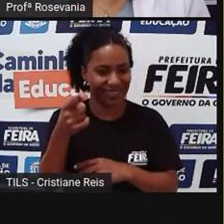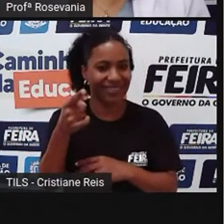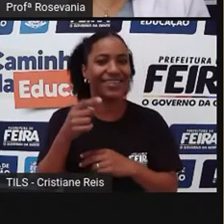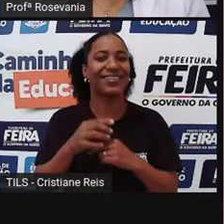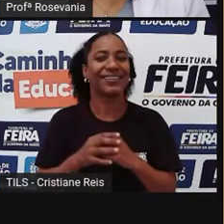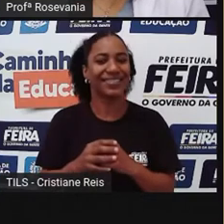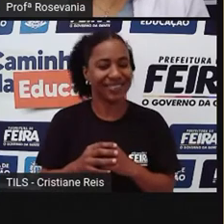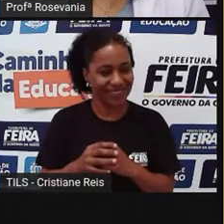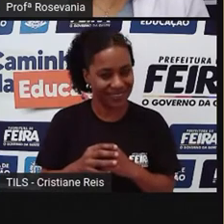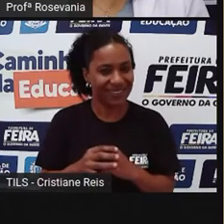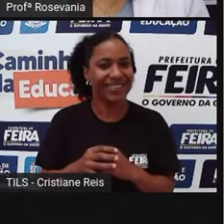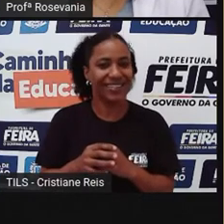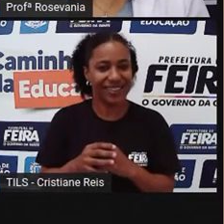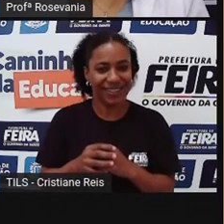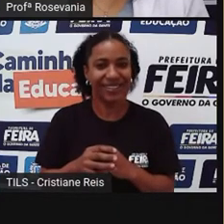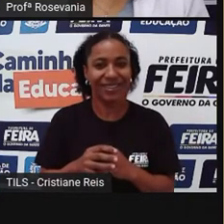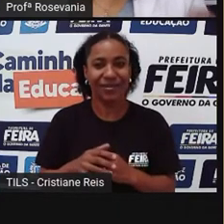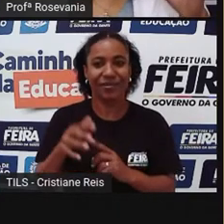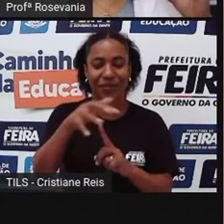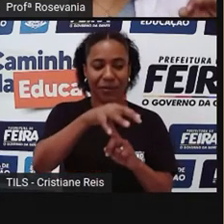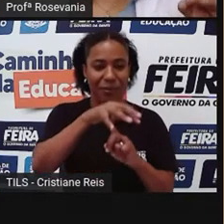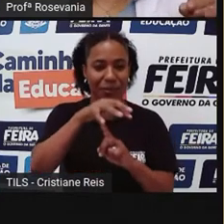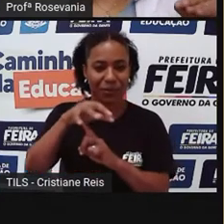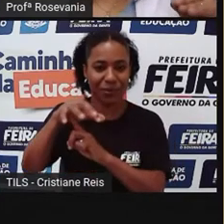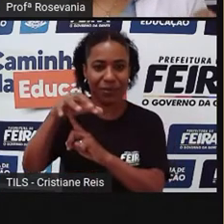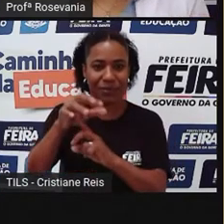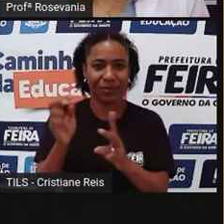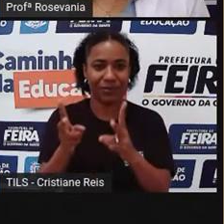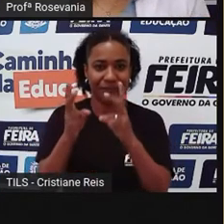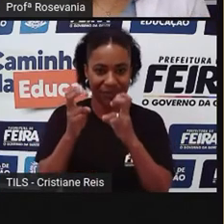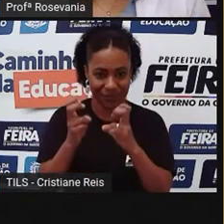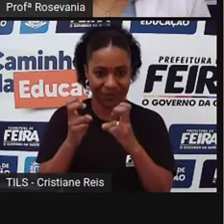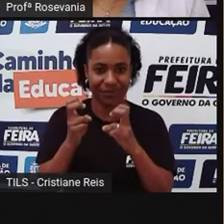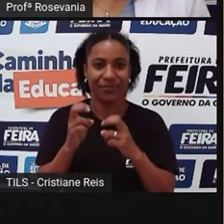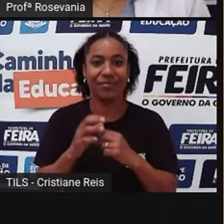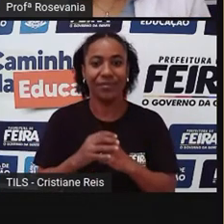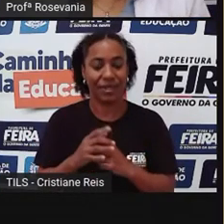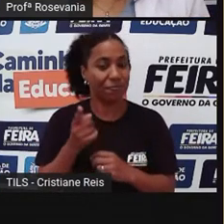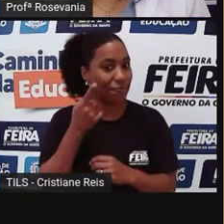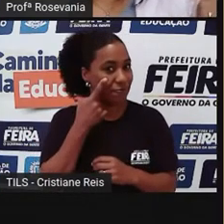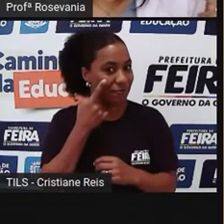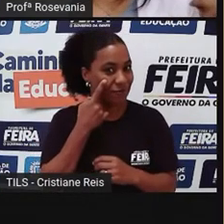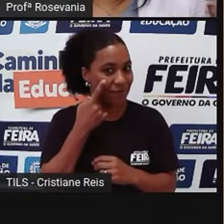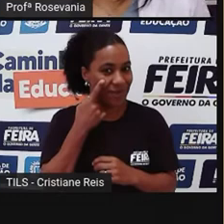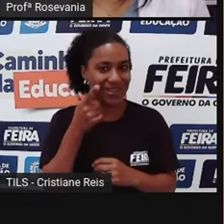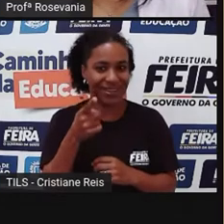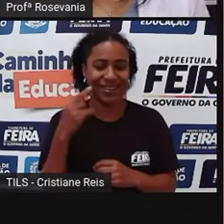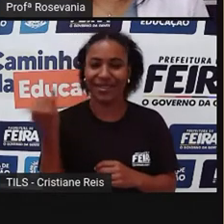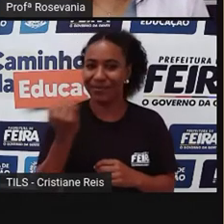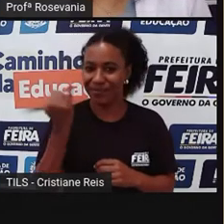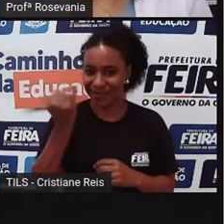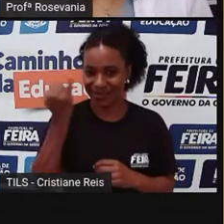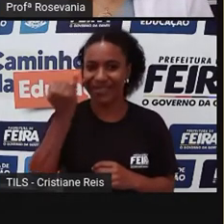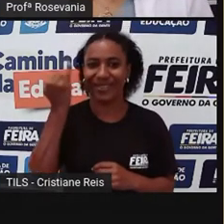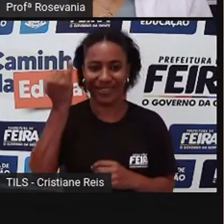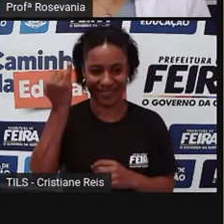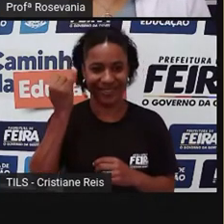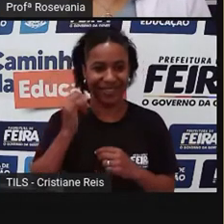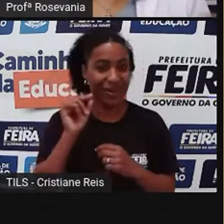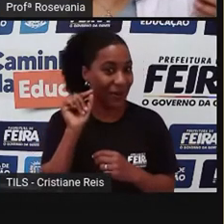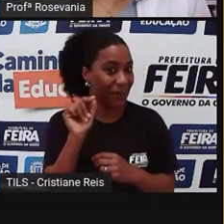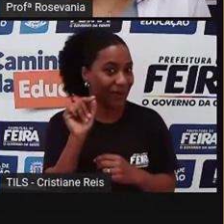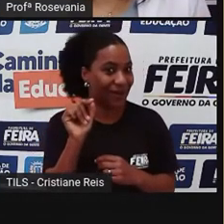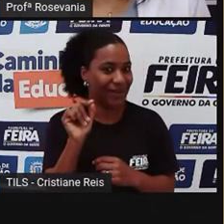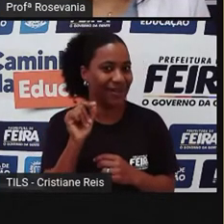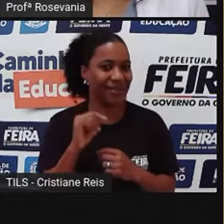Então, só para vocês perceberem essa feira. Eu queria chamar a atenção, gente, num detalhe que hoje a gente não observa tanto. Como